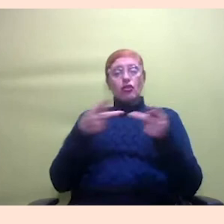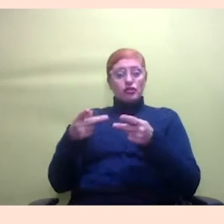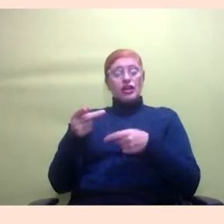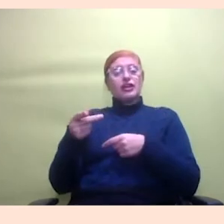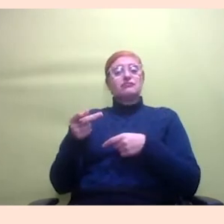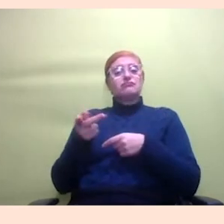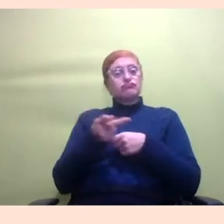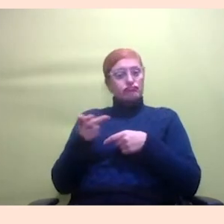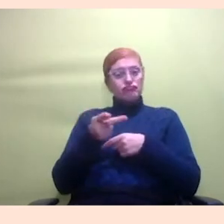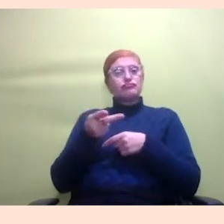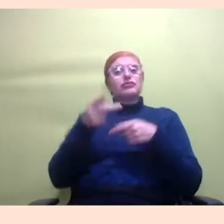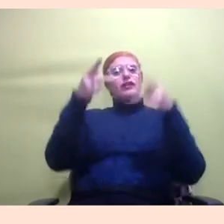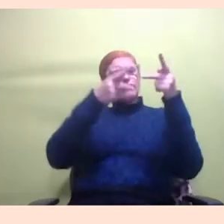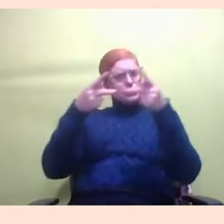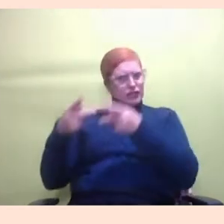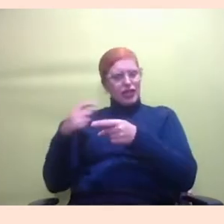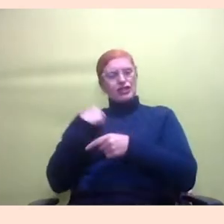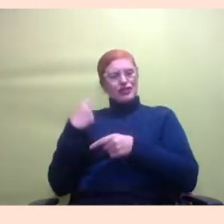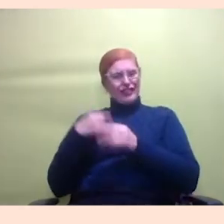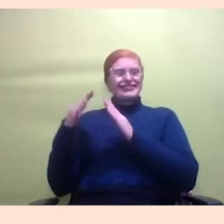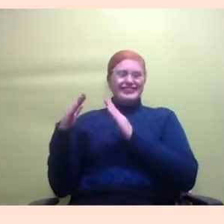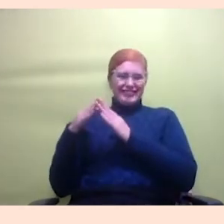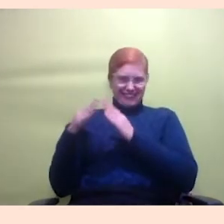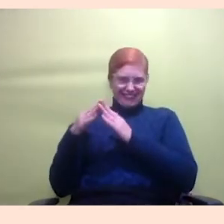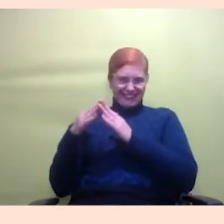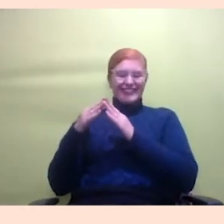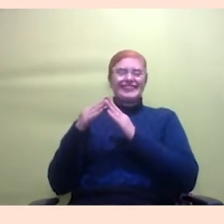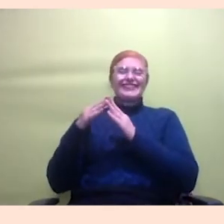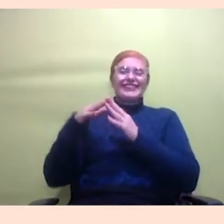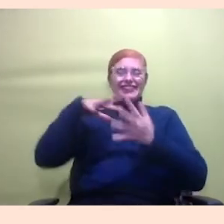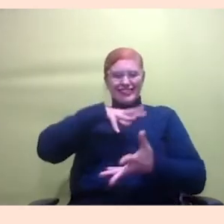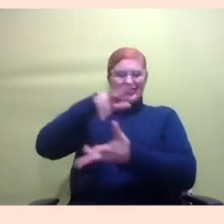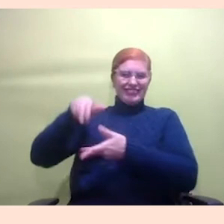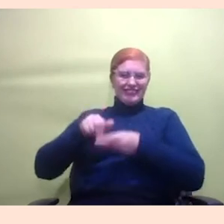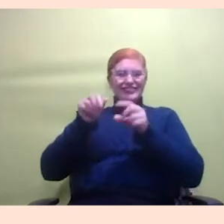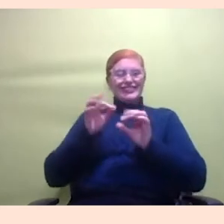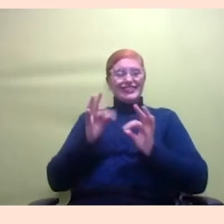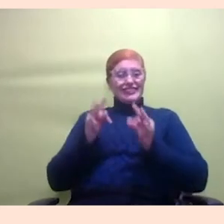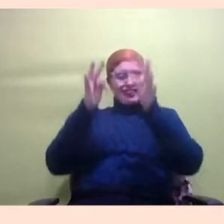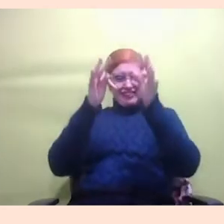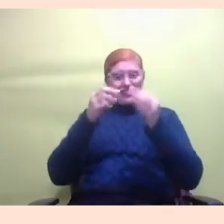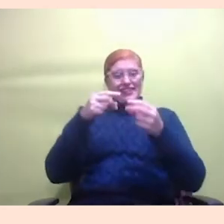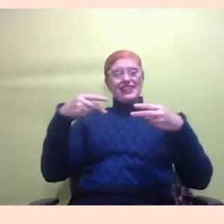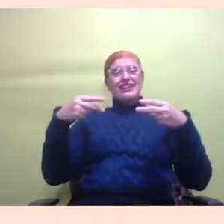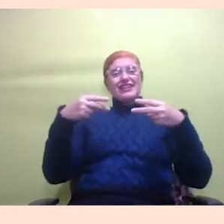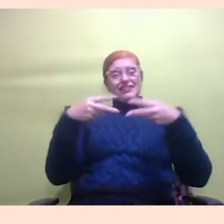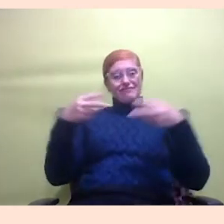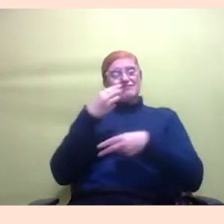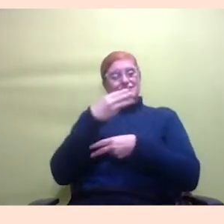a nossa casa no mundo virtual que é o site da Universidade Livre e Feminista